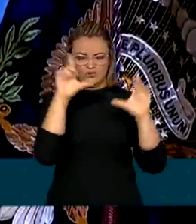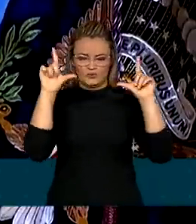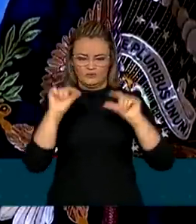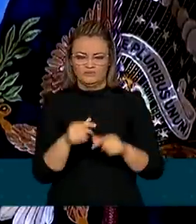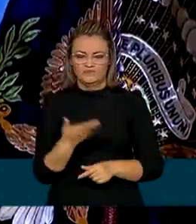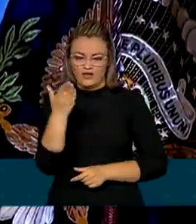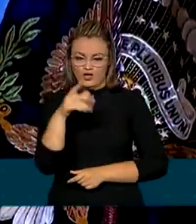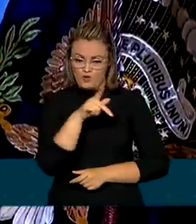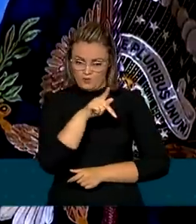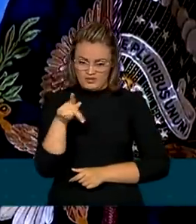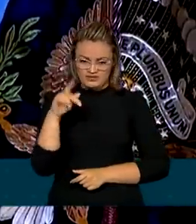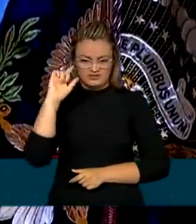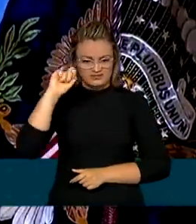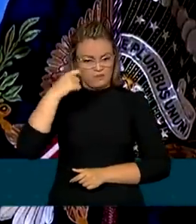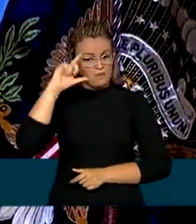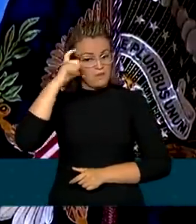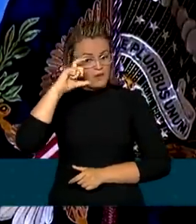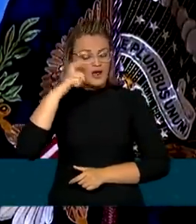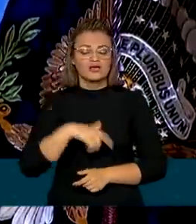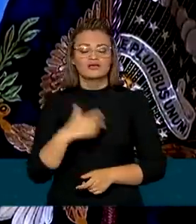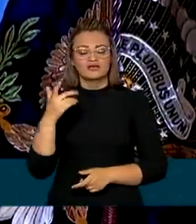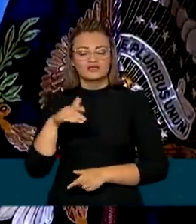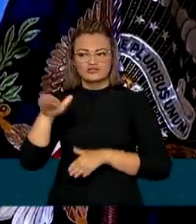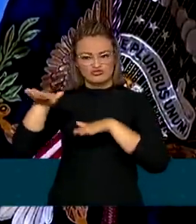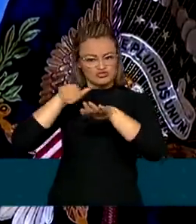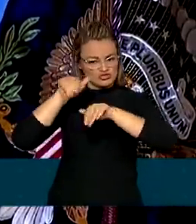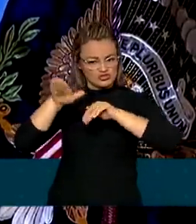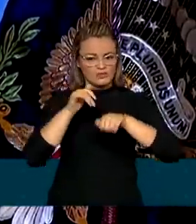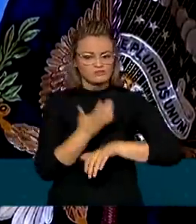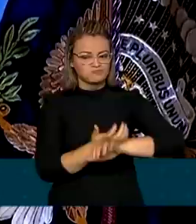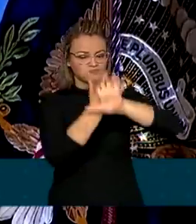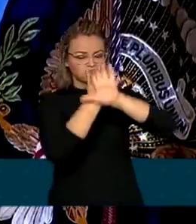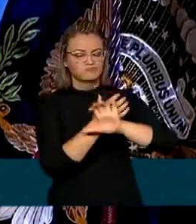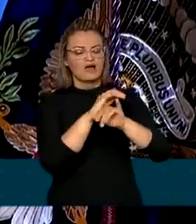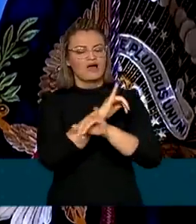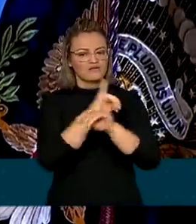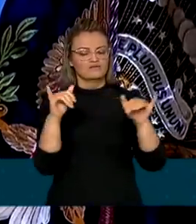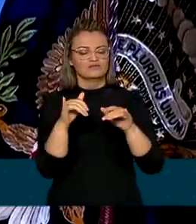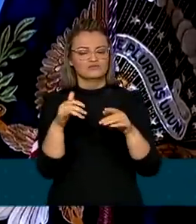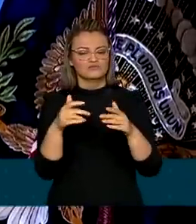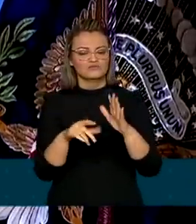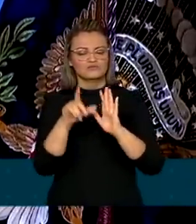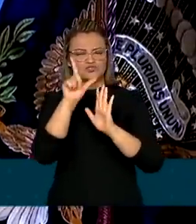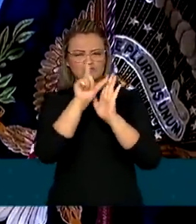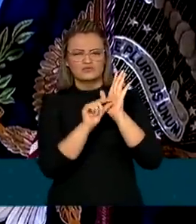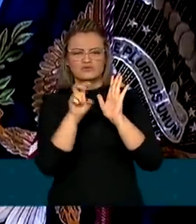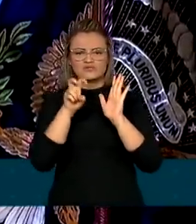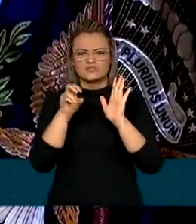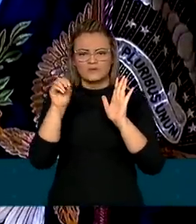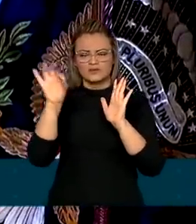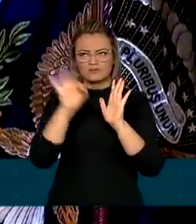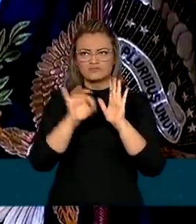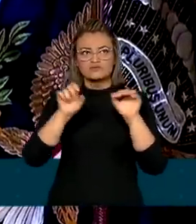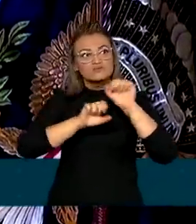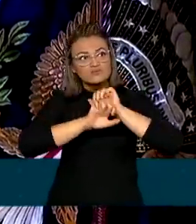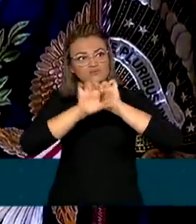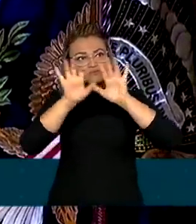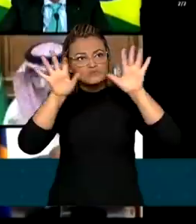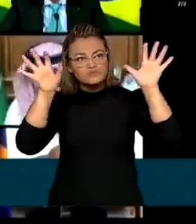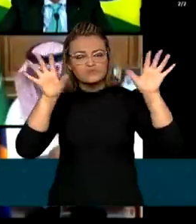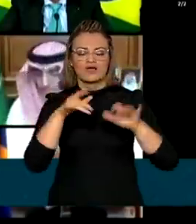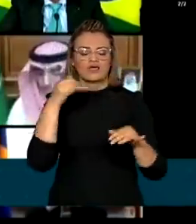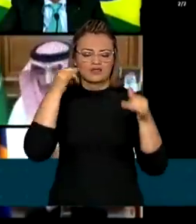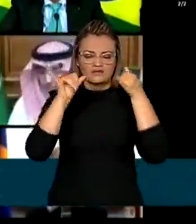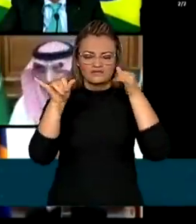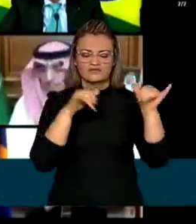presidente norte-americano, Joe Biden, que convocou a cúpula virtual, anunciou um corte de 50% na emissão de gases de efeito